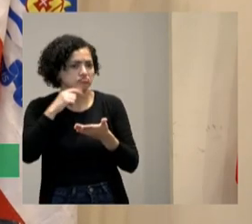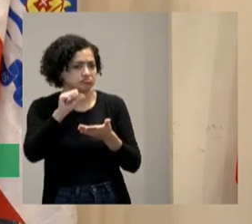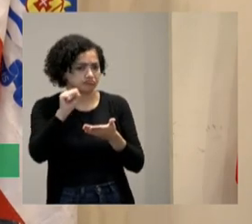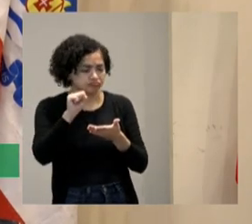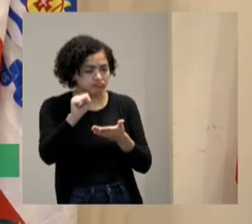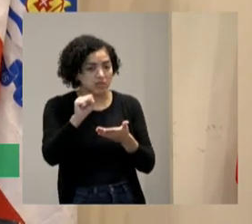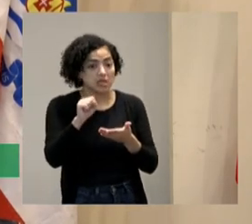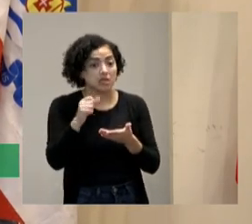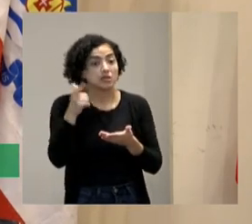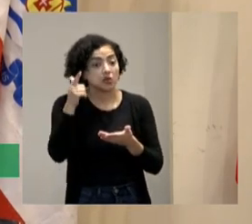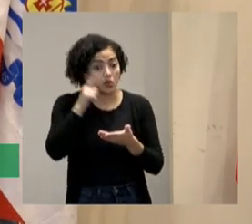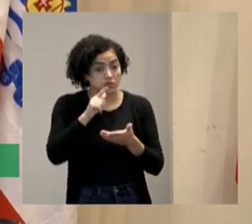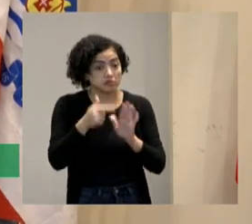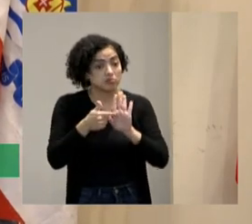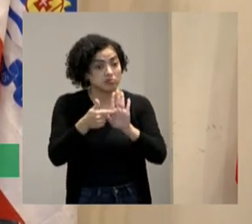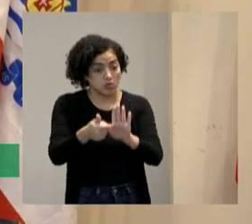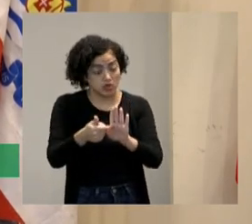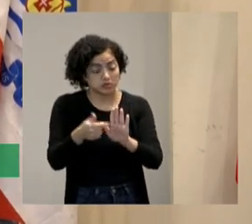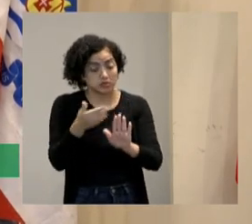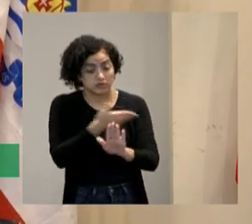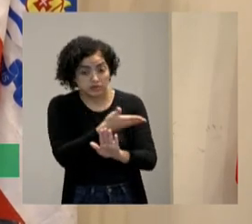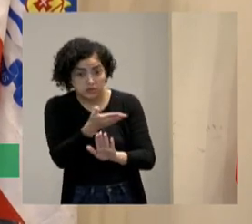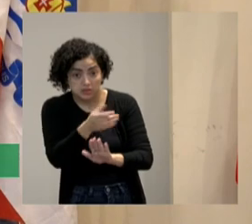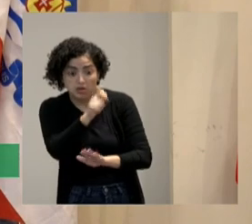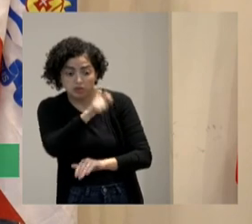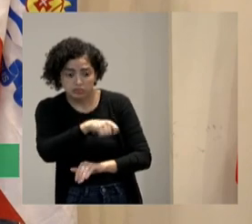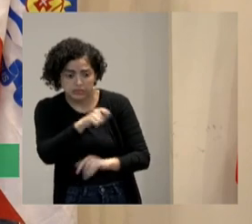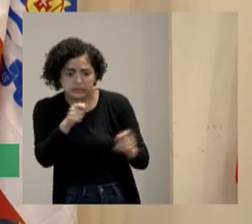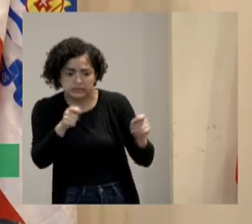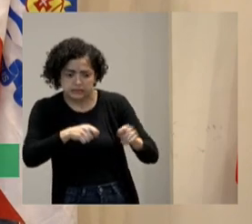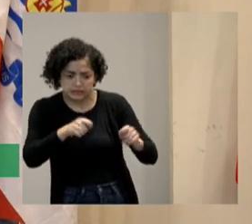assim que a gente mostra você está vendo se der condição